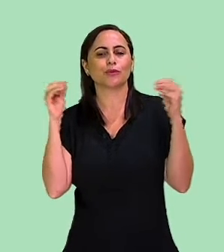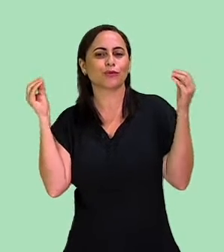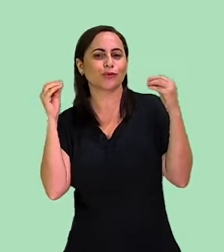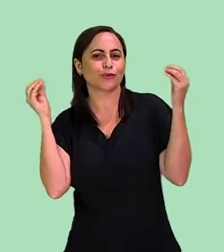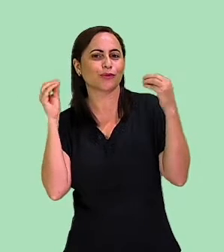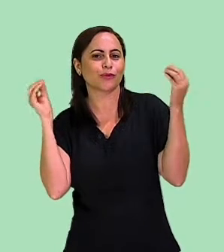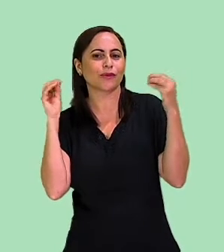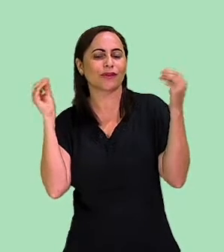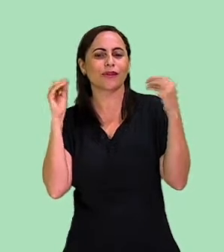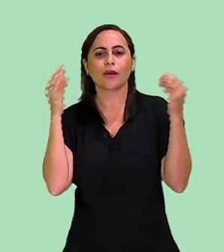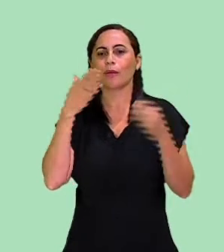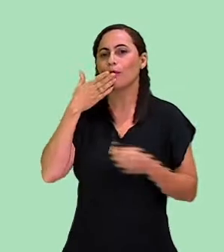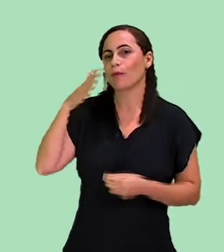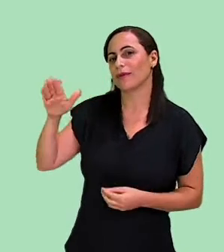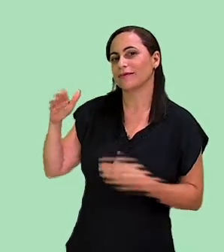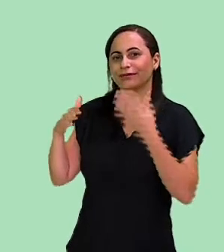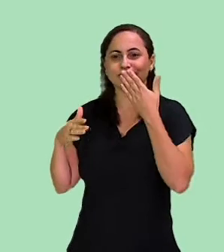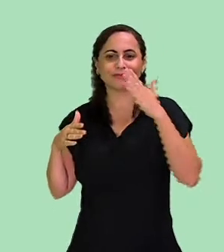Jogamos beijo.